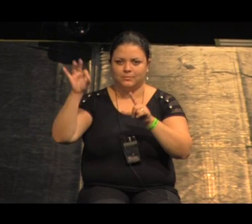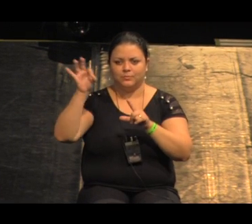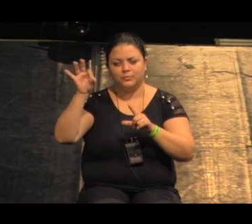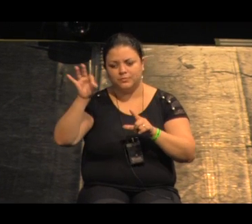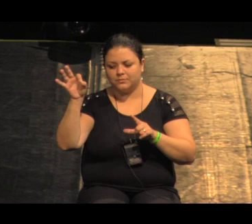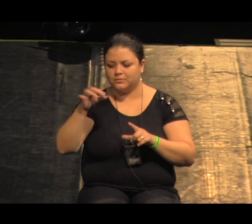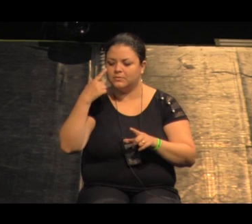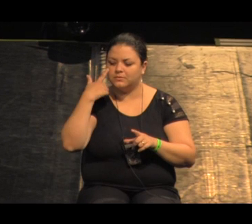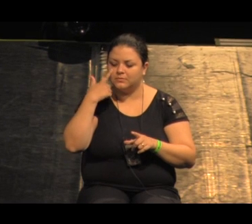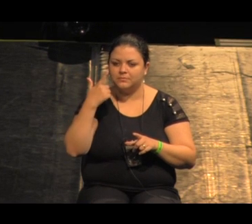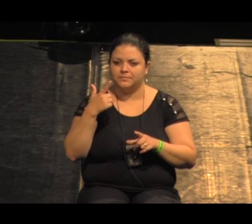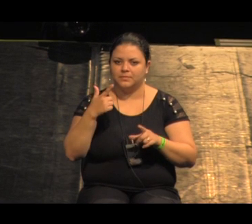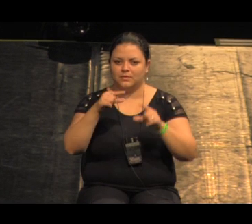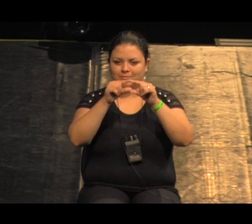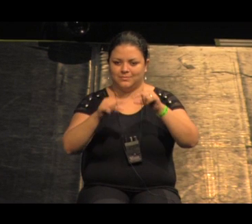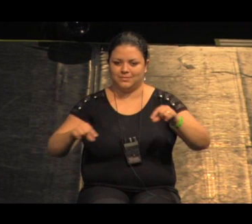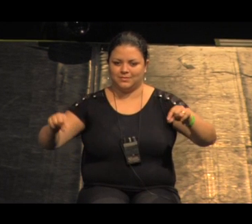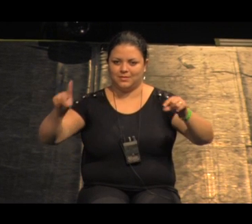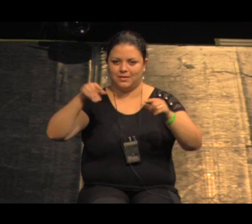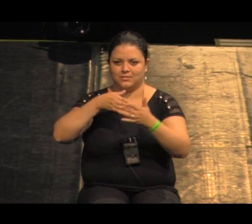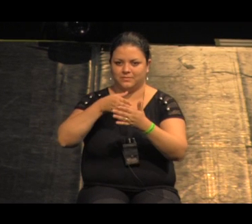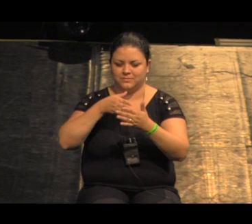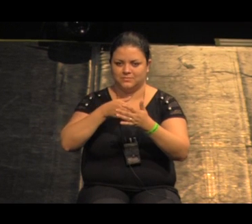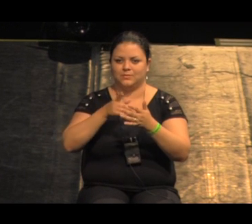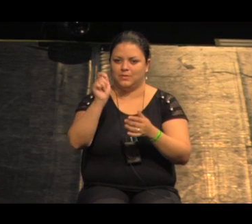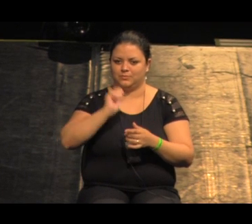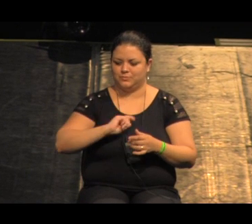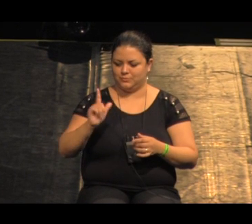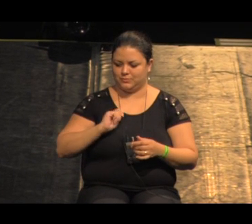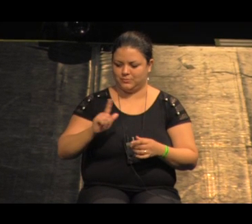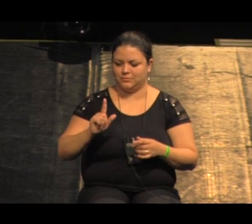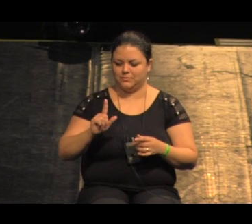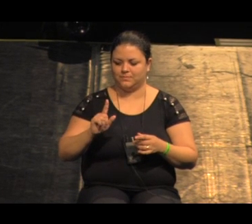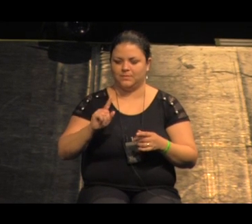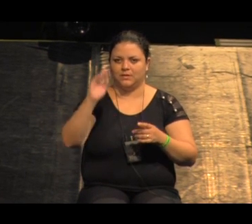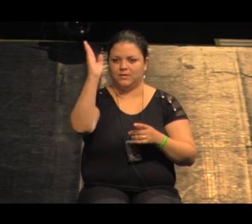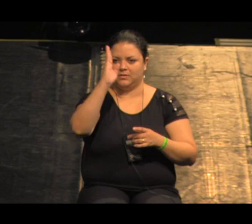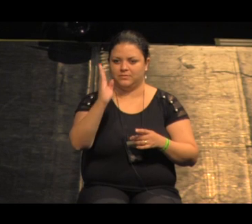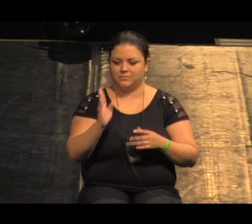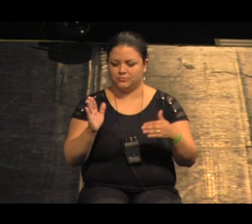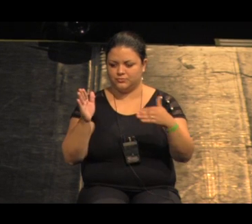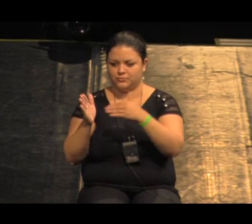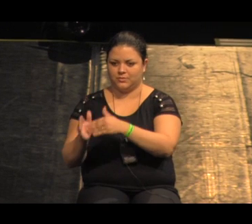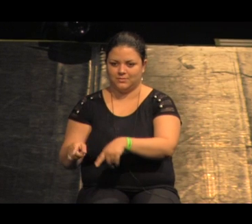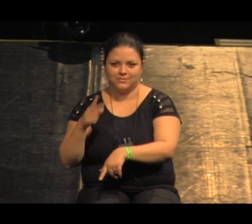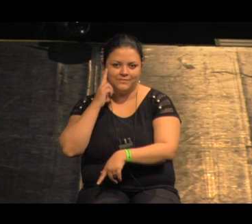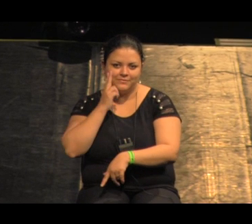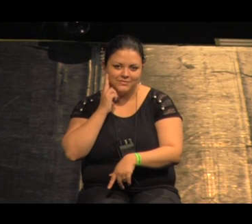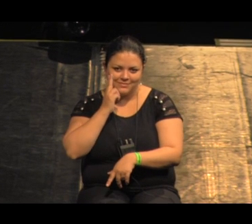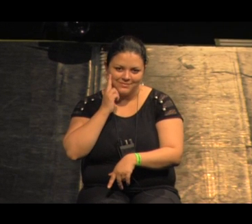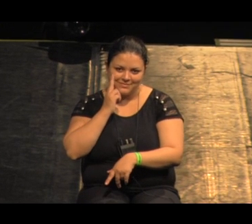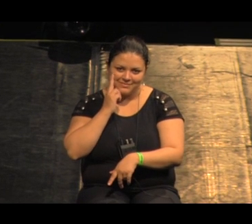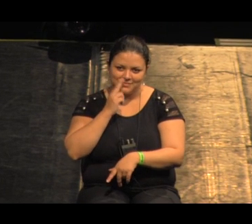intervenção é essa que está marcada em azul a travessia é crucial porque ela leva diretamente ao vinho do Porto que é o que interessa